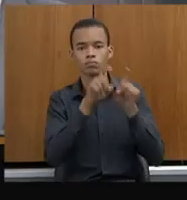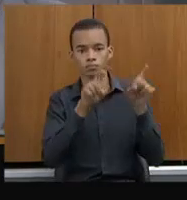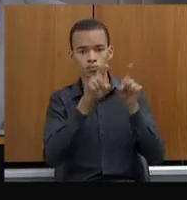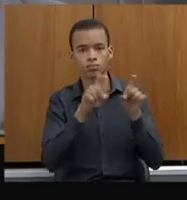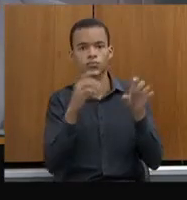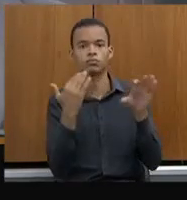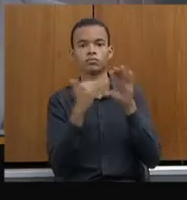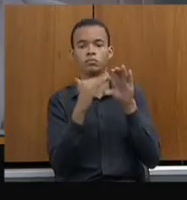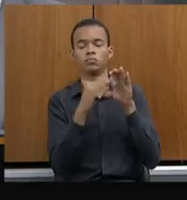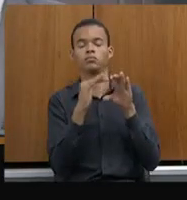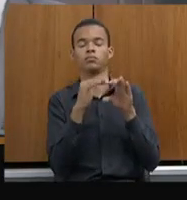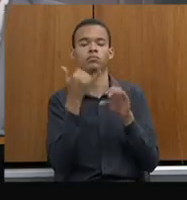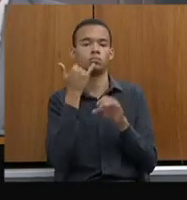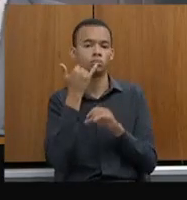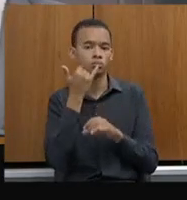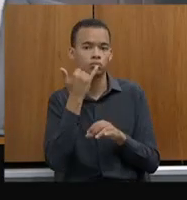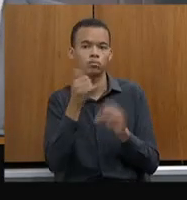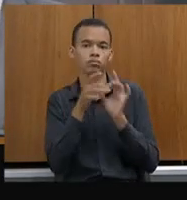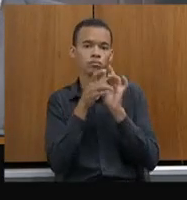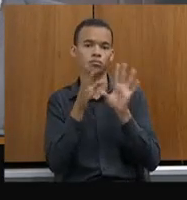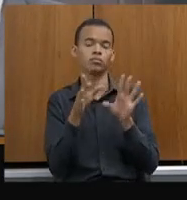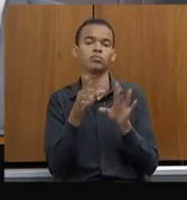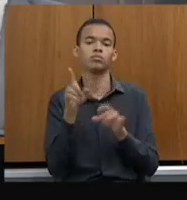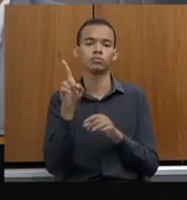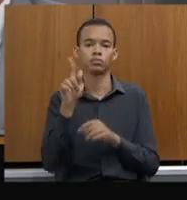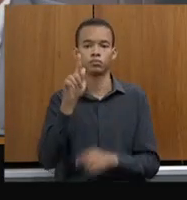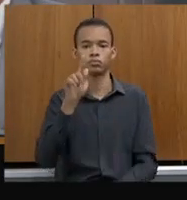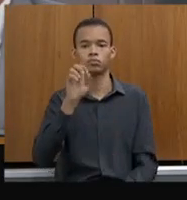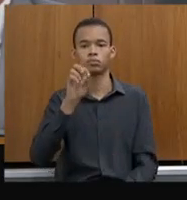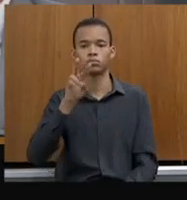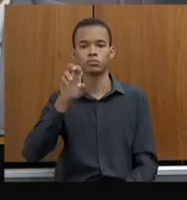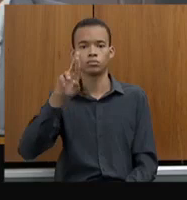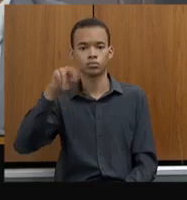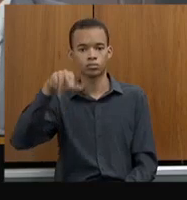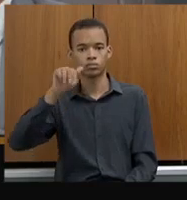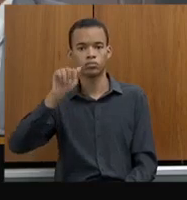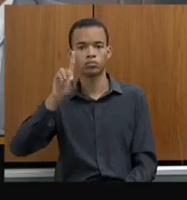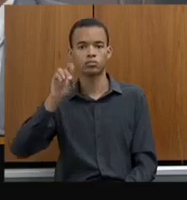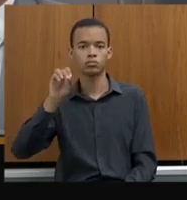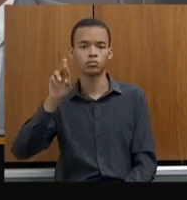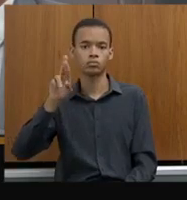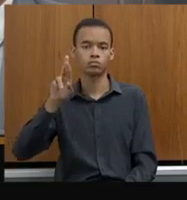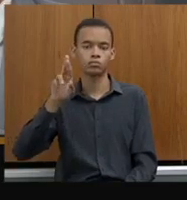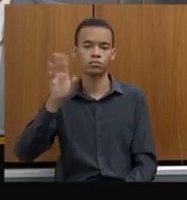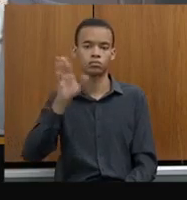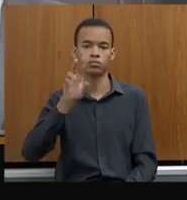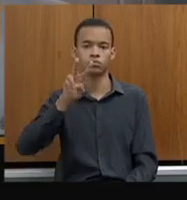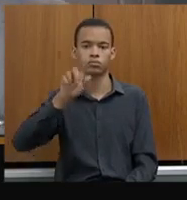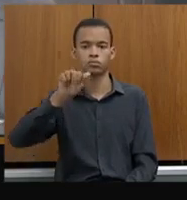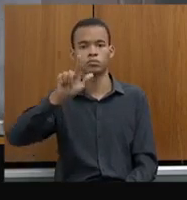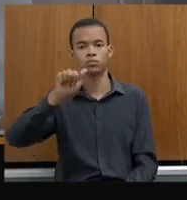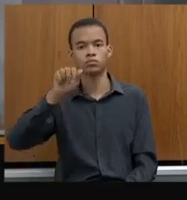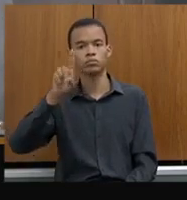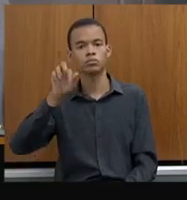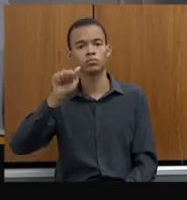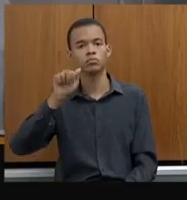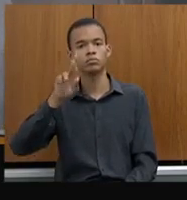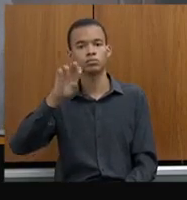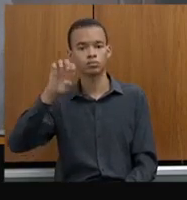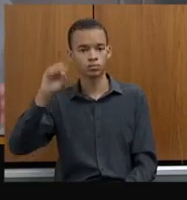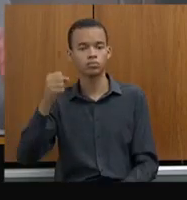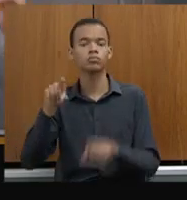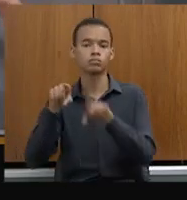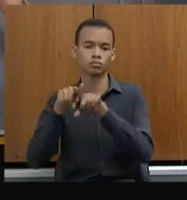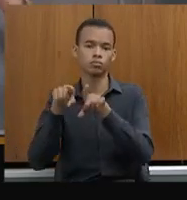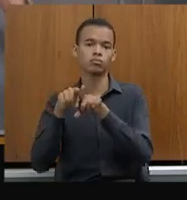Horizonte, governador Valadares em Ipatinga. E nós estamos para começar, está